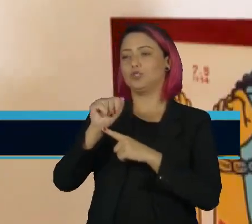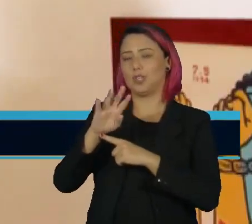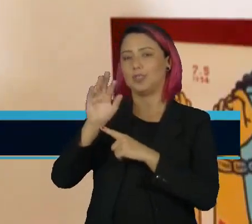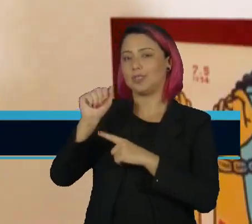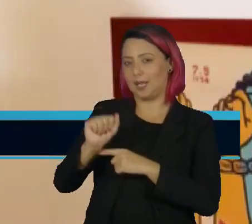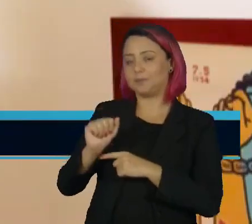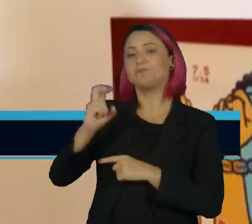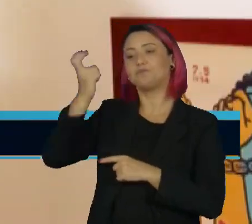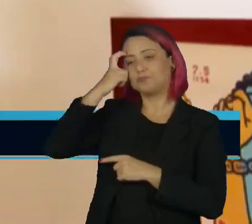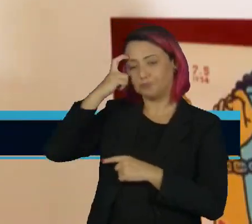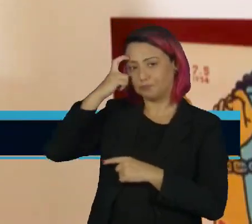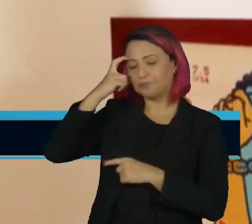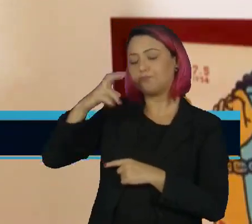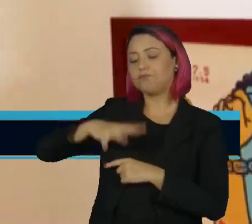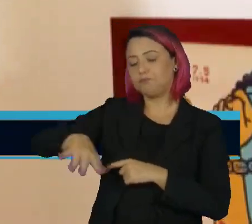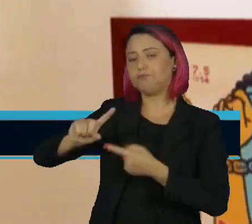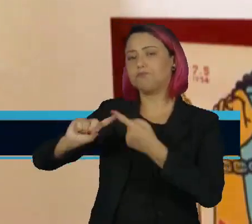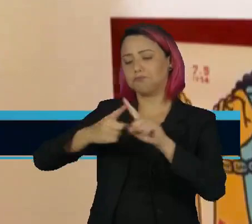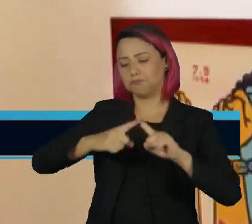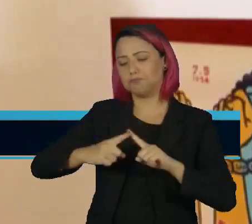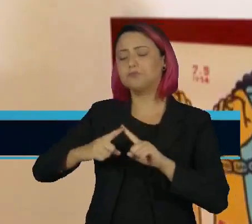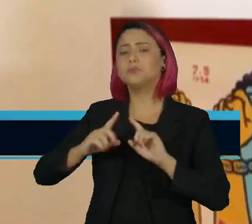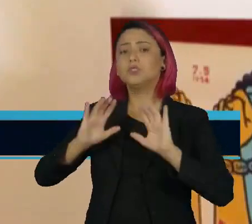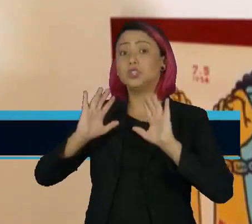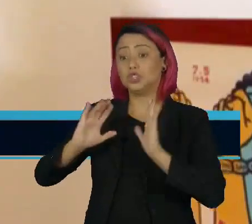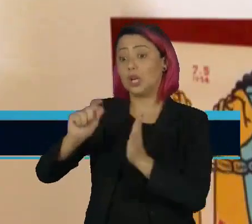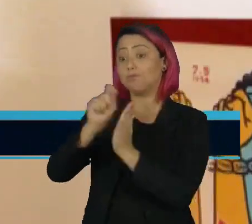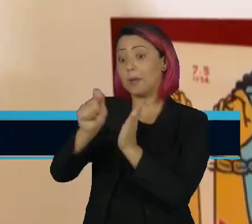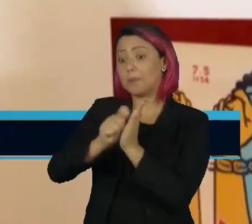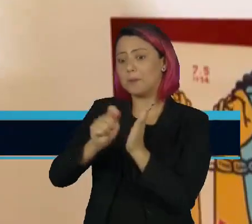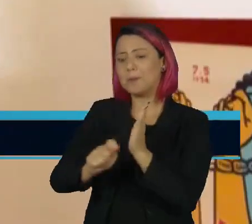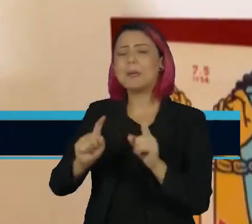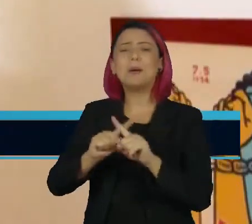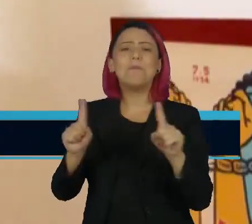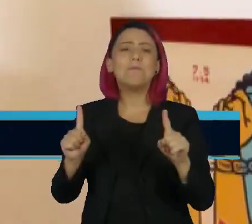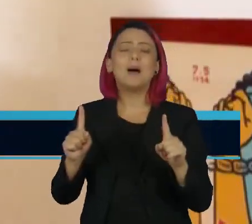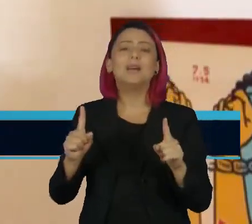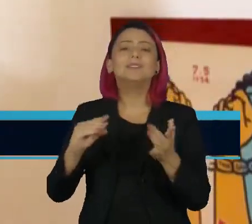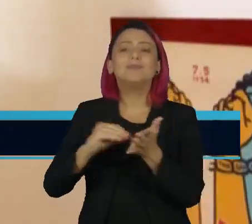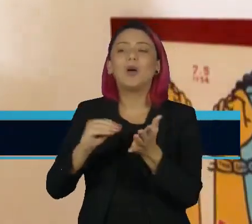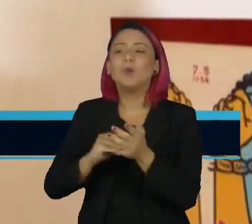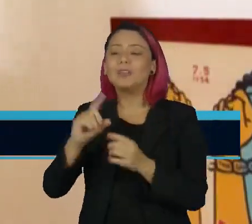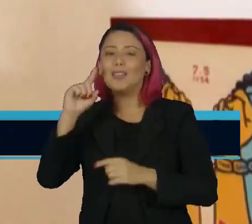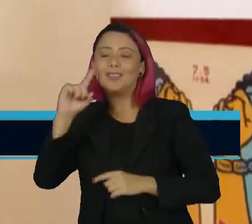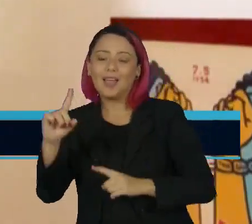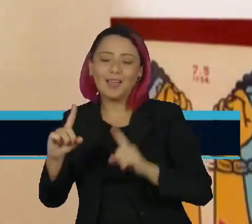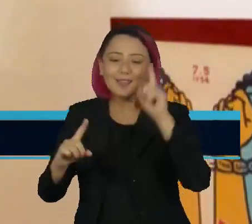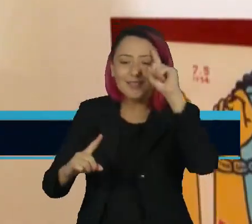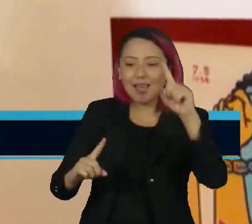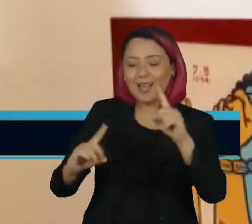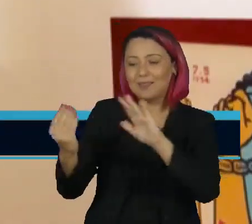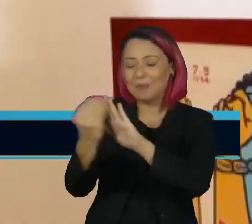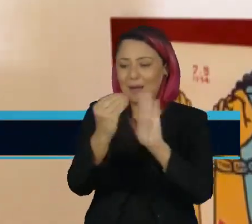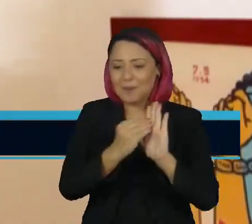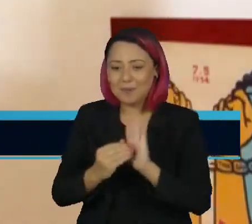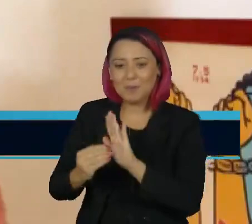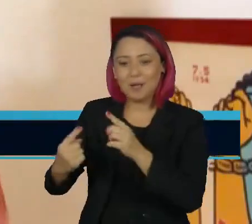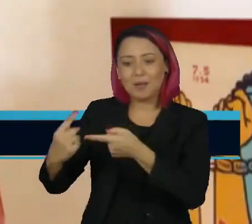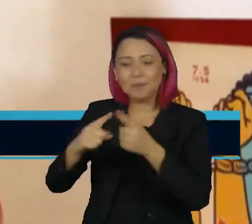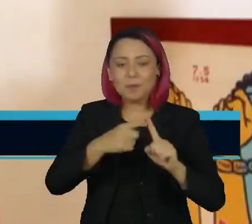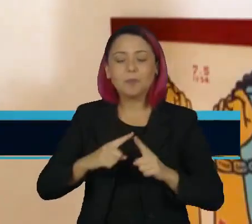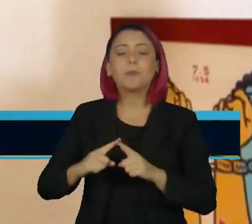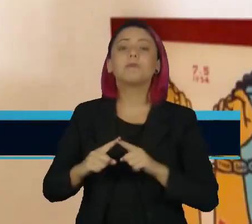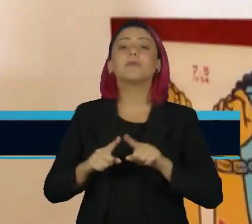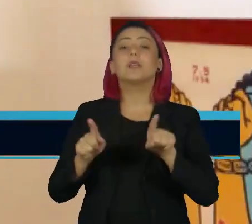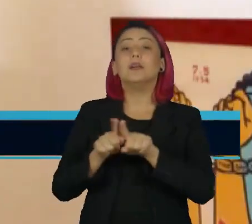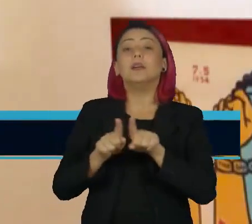enviar uma carta. Havia, de fato, uma incompatibilidade de agendas com o assessor especial da presidência, o embaixador